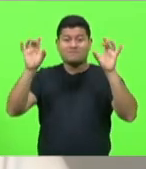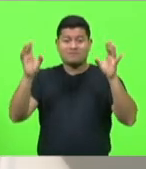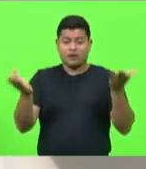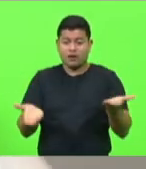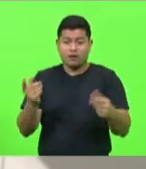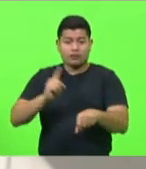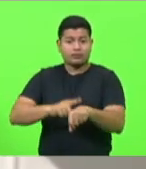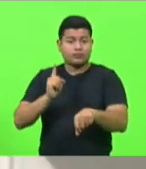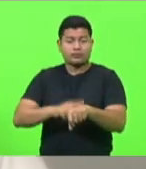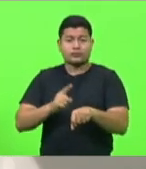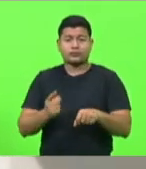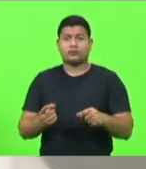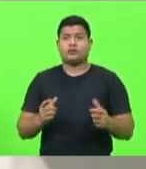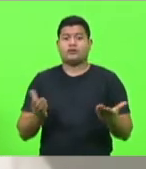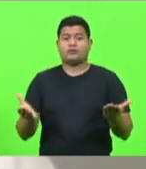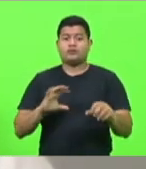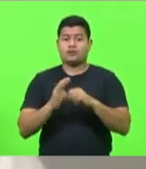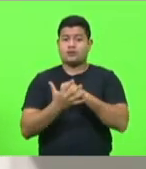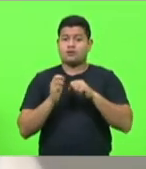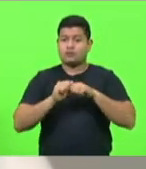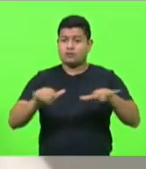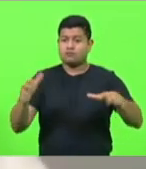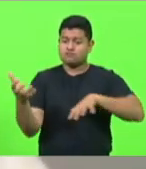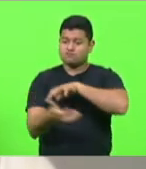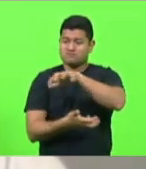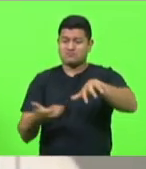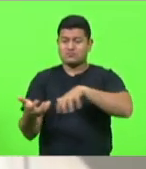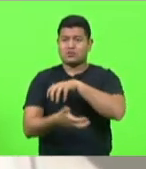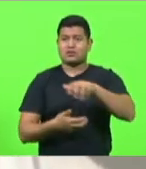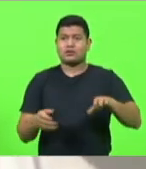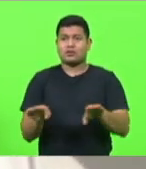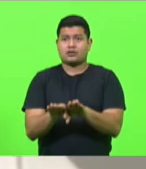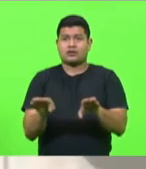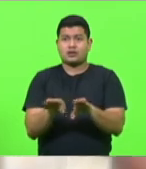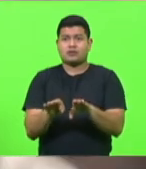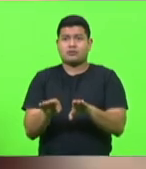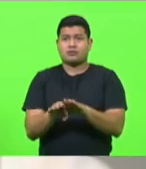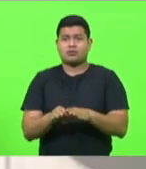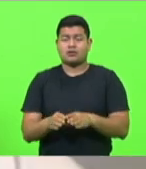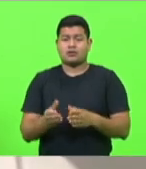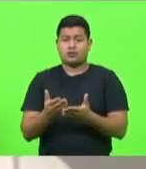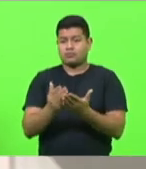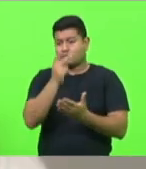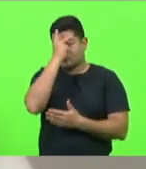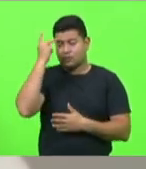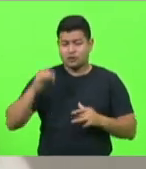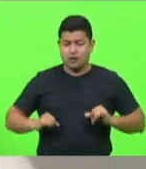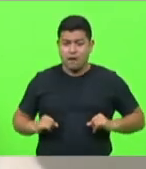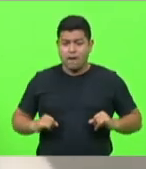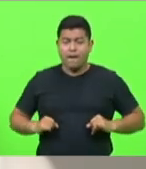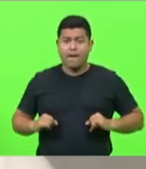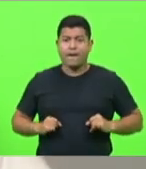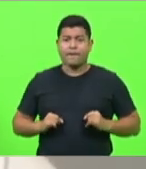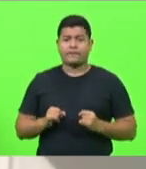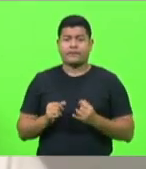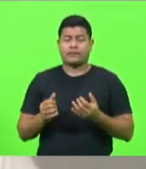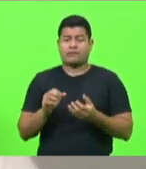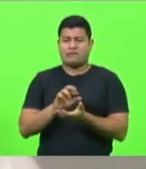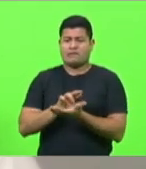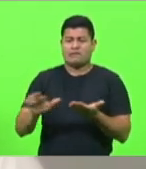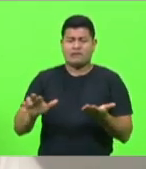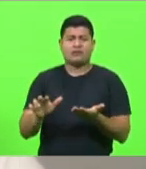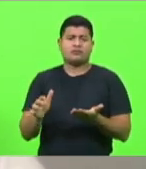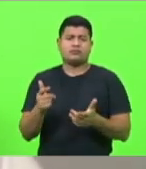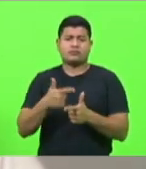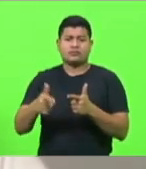momento de coronacrise, nesse momento onde os bolsos são afetados, as pessoas sofrem por desemprego, as pessoas sofrem por